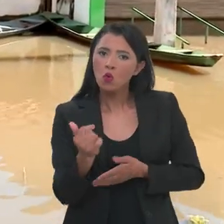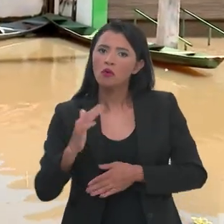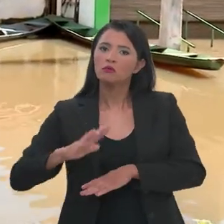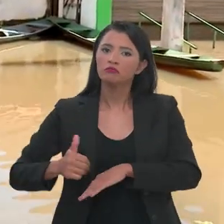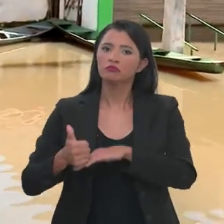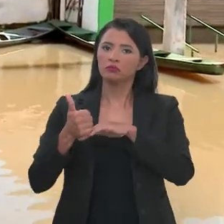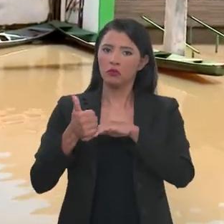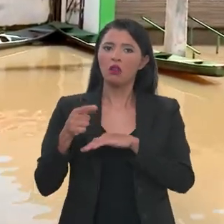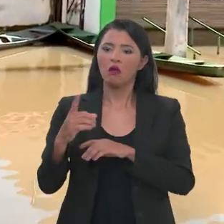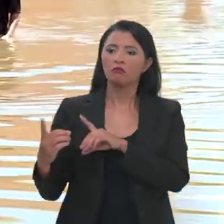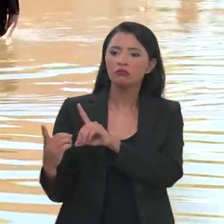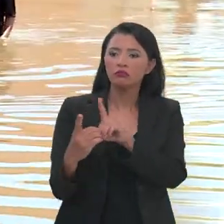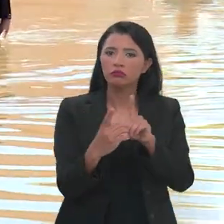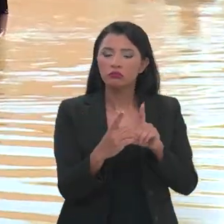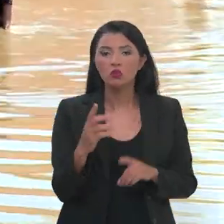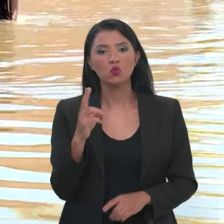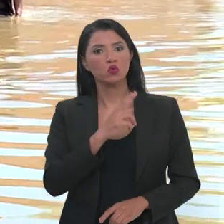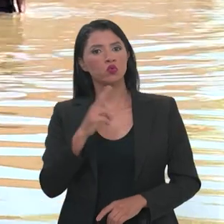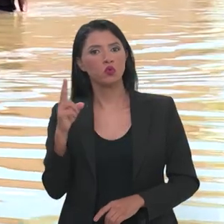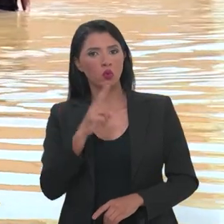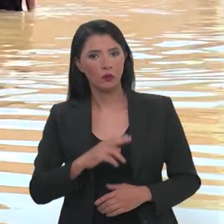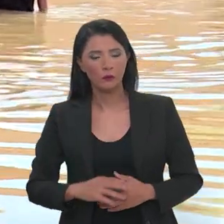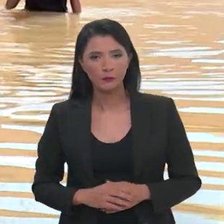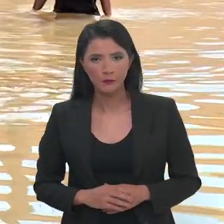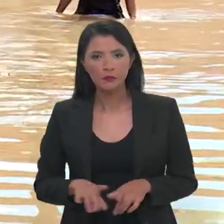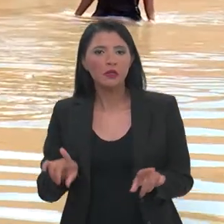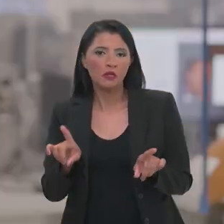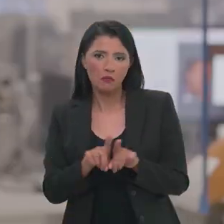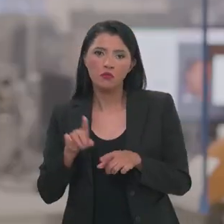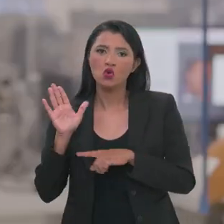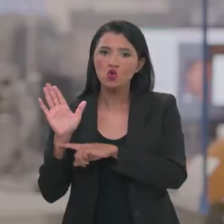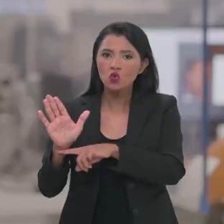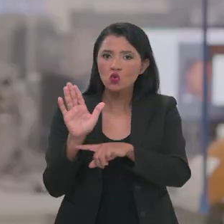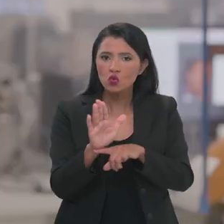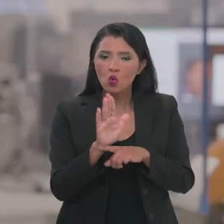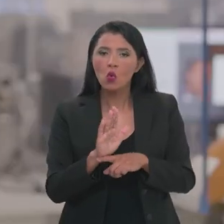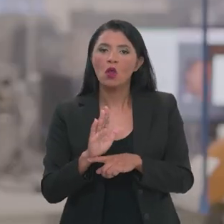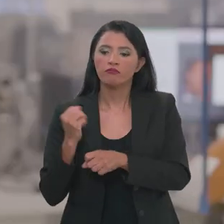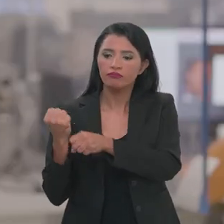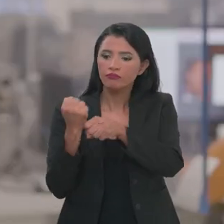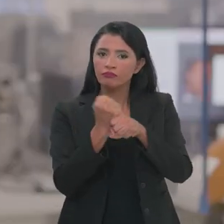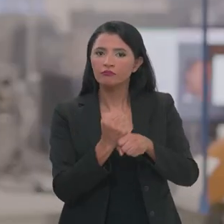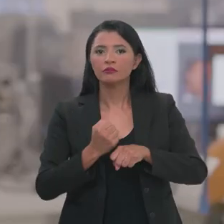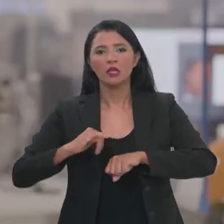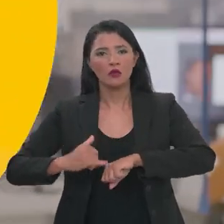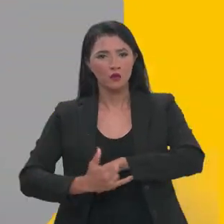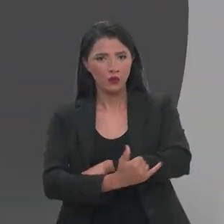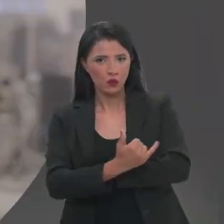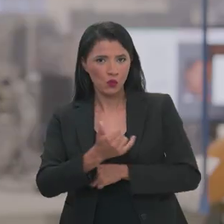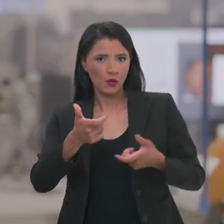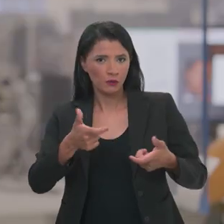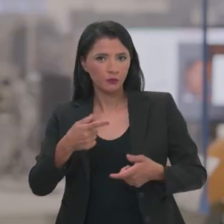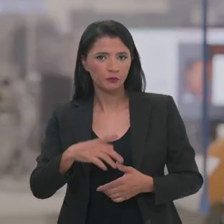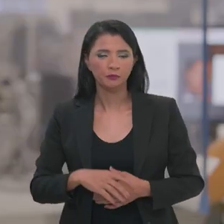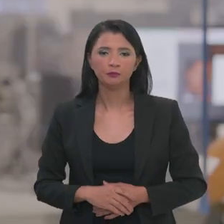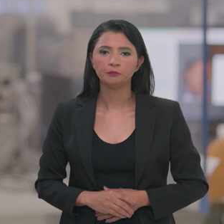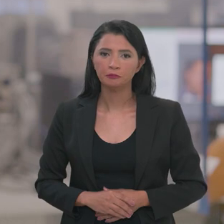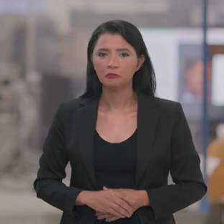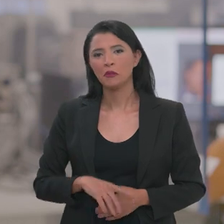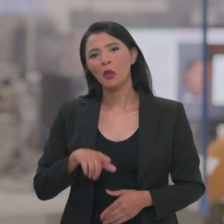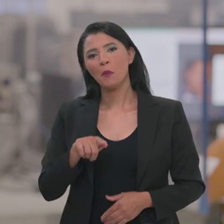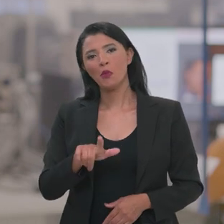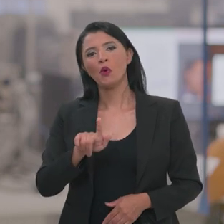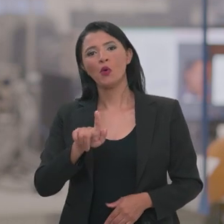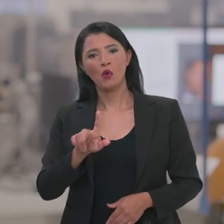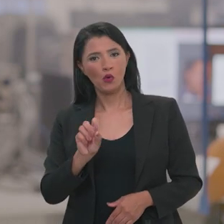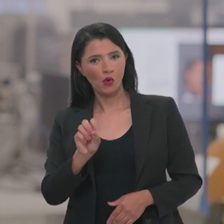e humanos no atendimento emergencial e também ajudará na recuperação da infraestrutura. E o ponto gov de